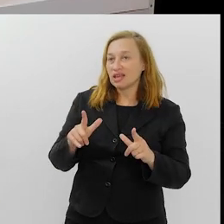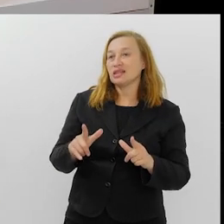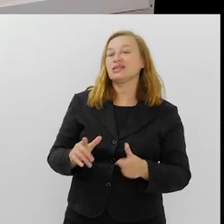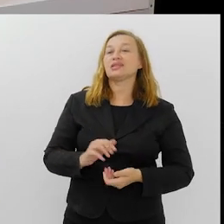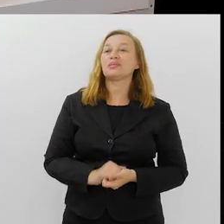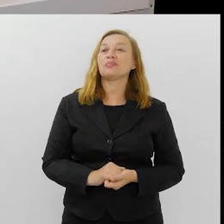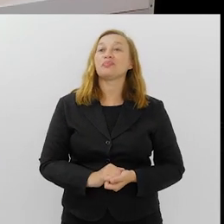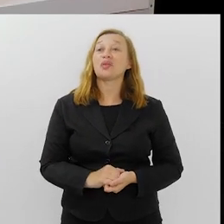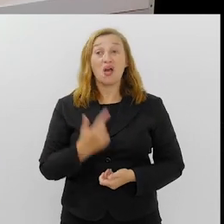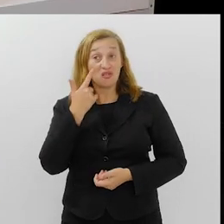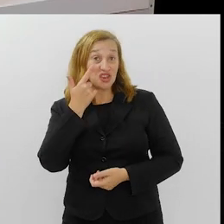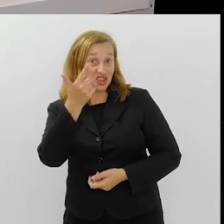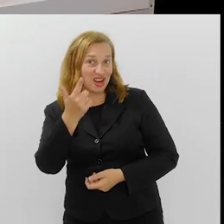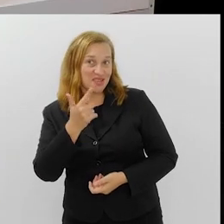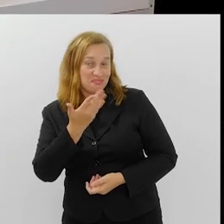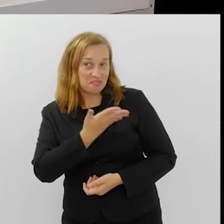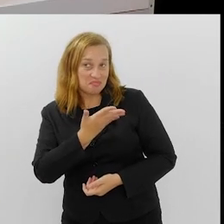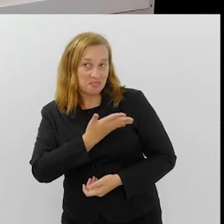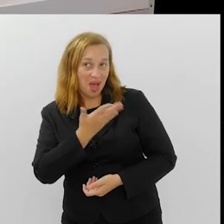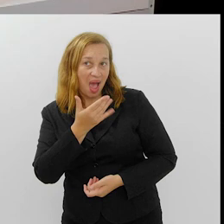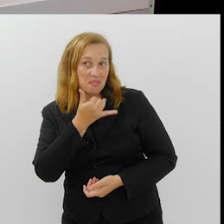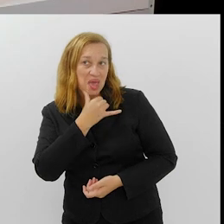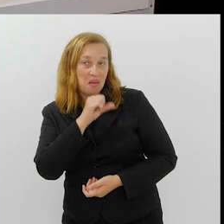realizada. Ficou realizada. Olha ela aí.